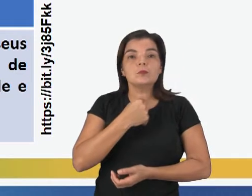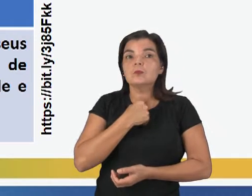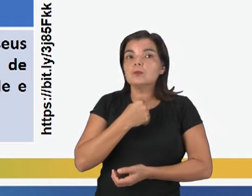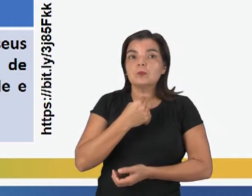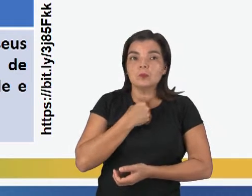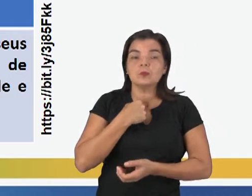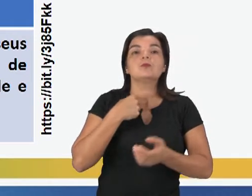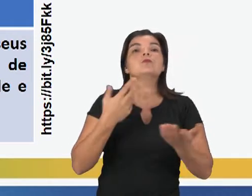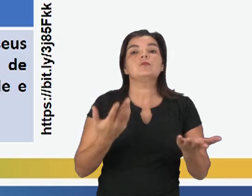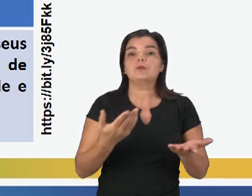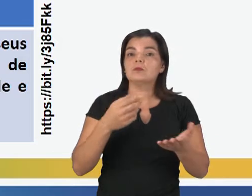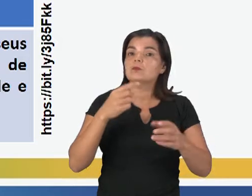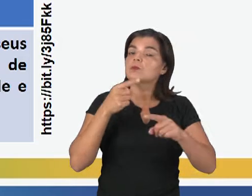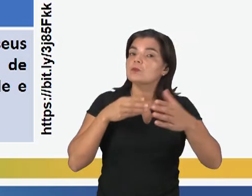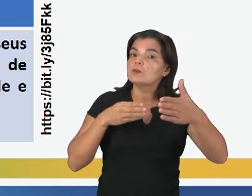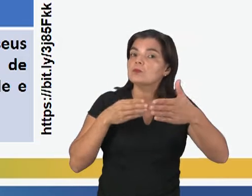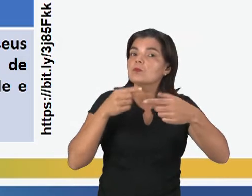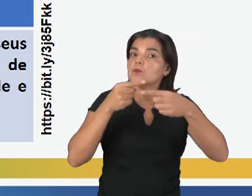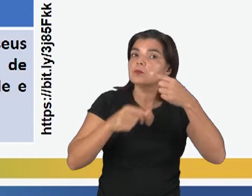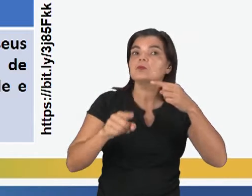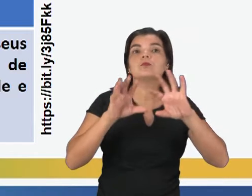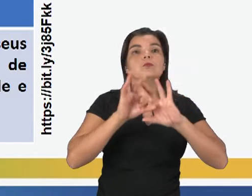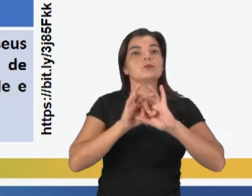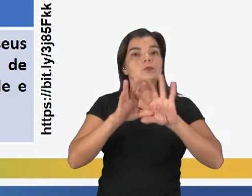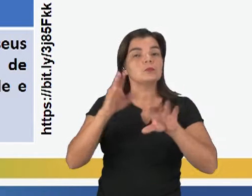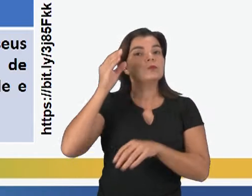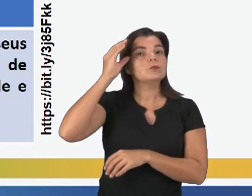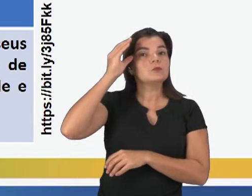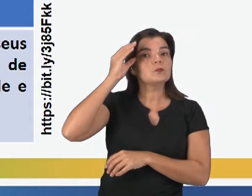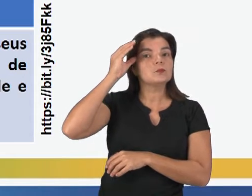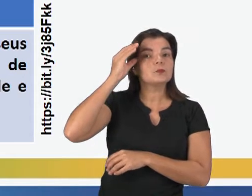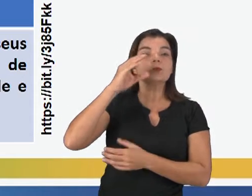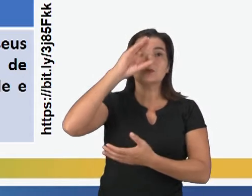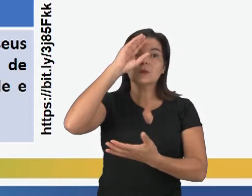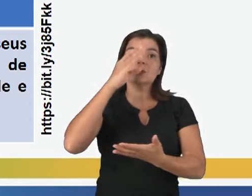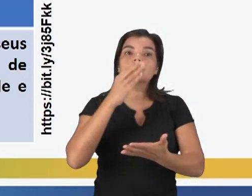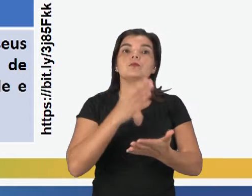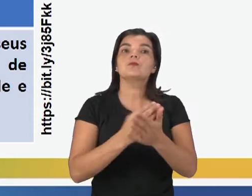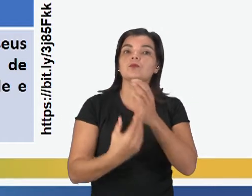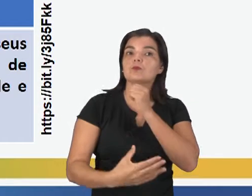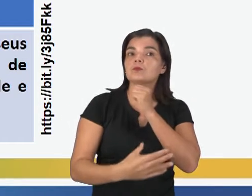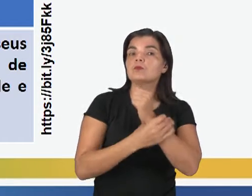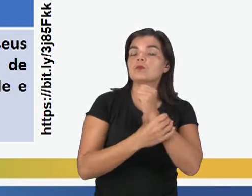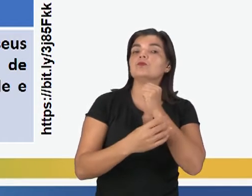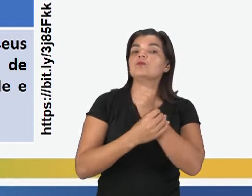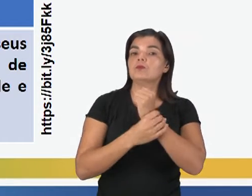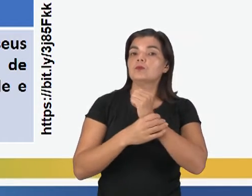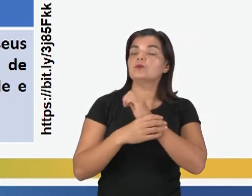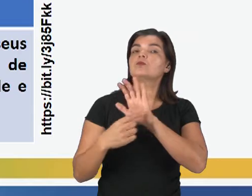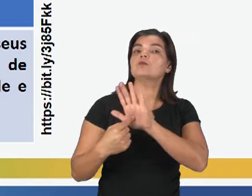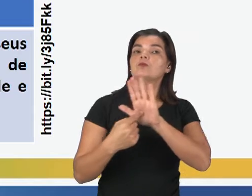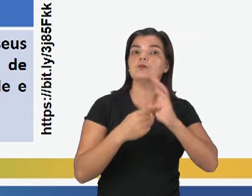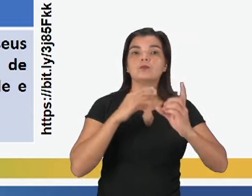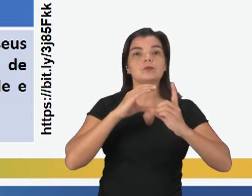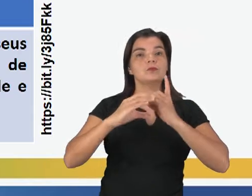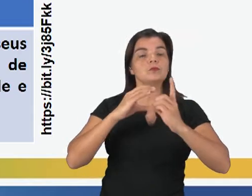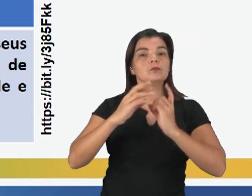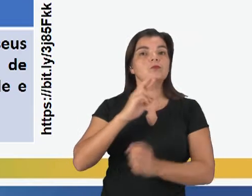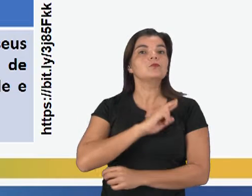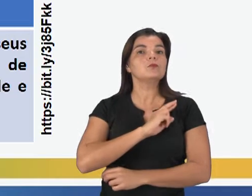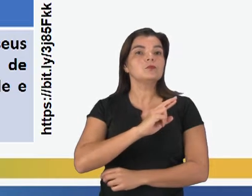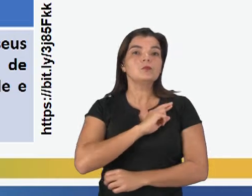inviolável a liberdade de consciência e de crença, sendo assegurado o livre exercício dos cultos